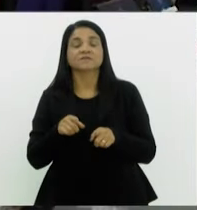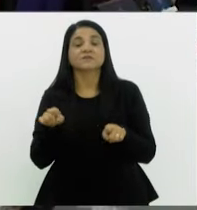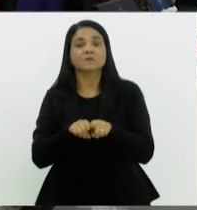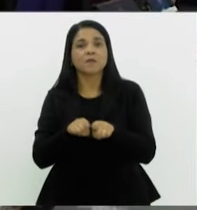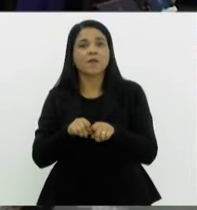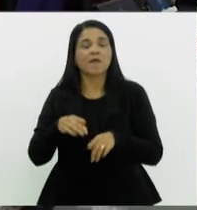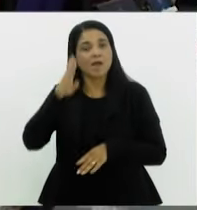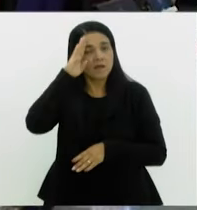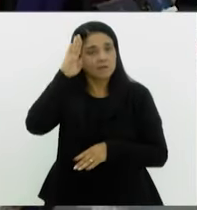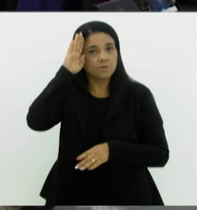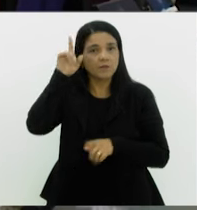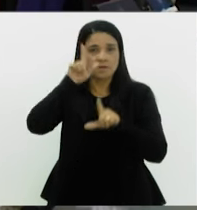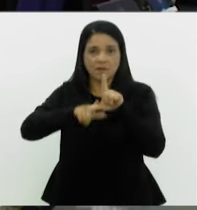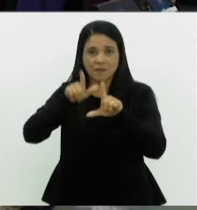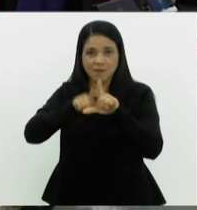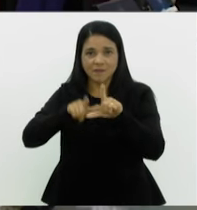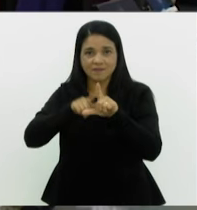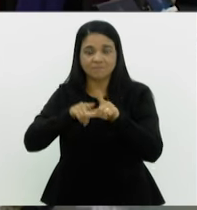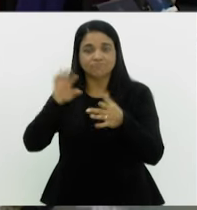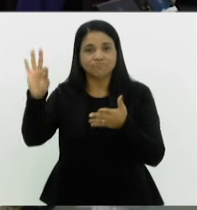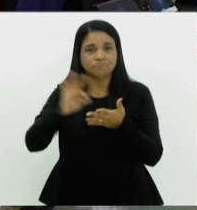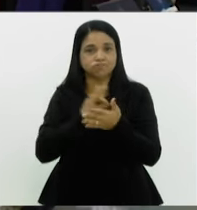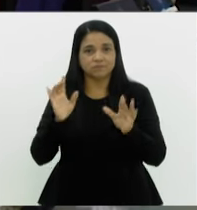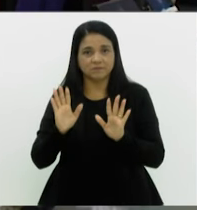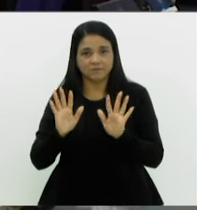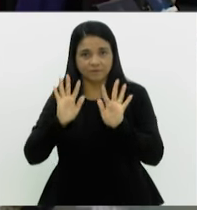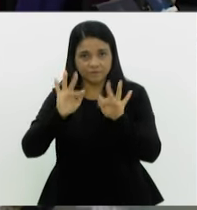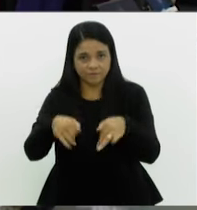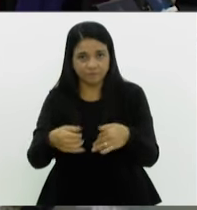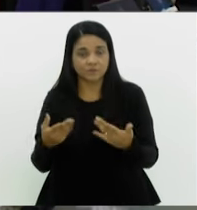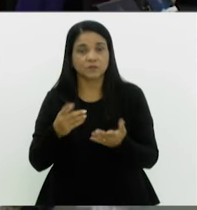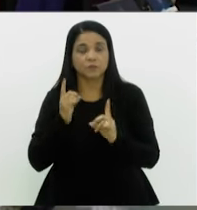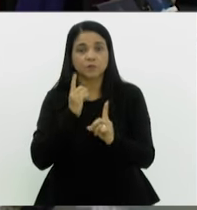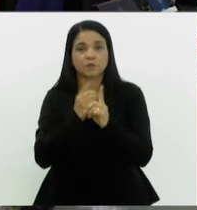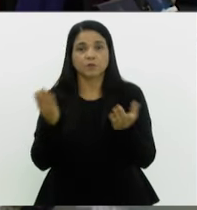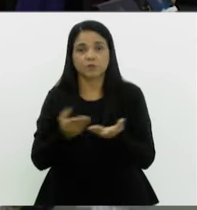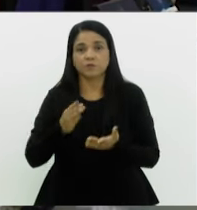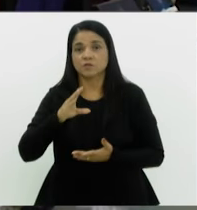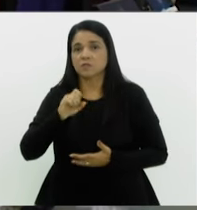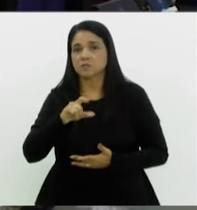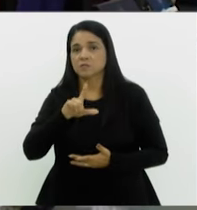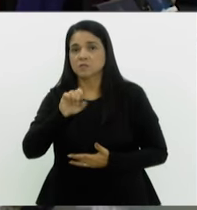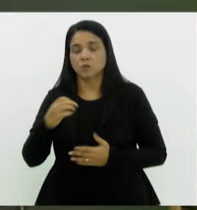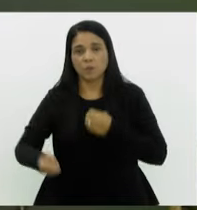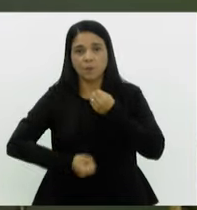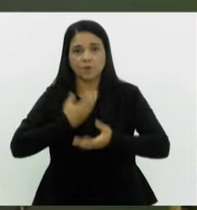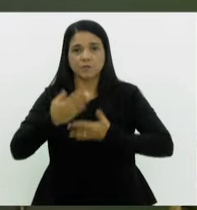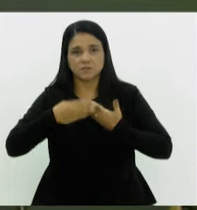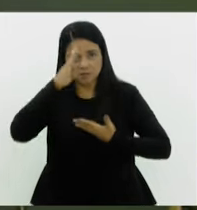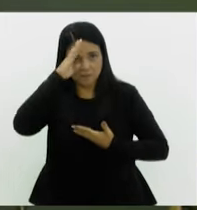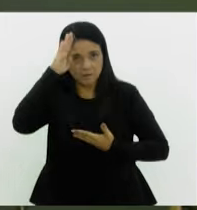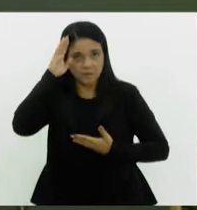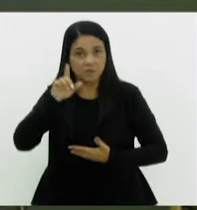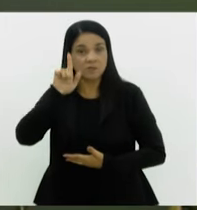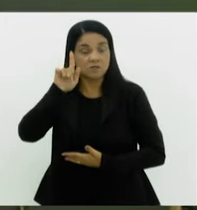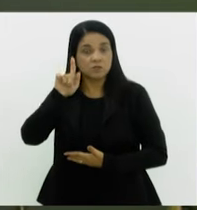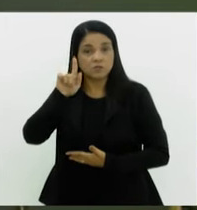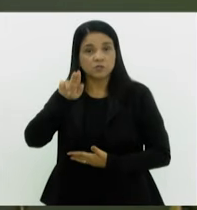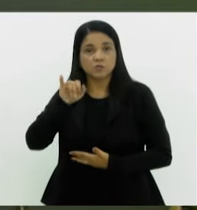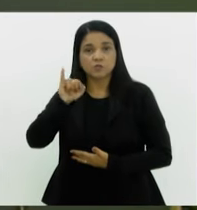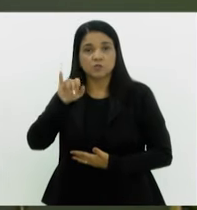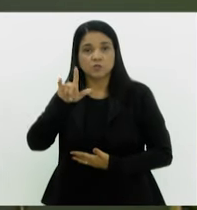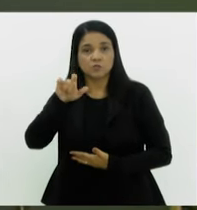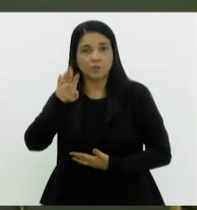Academia Brasileira de Letras esgotou as inscrições para o encontro de hoje do ciclo Poesia na Academia. O acadêmico Gilberto Gil